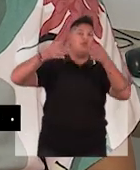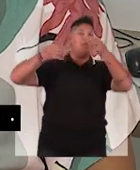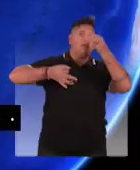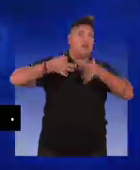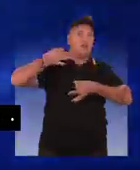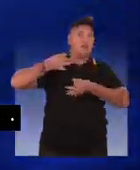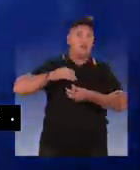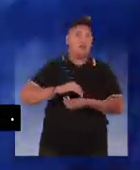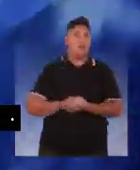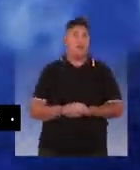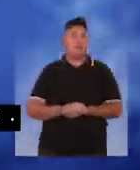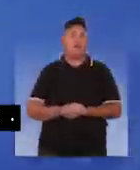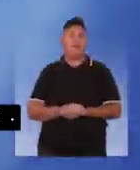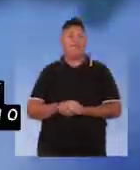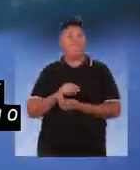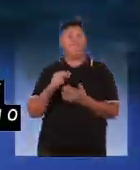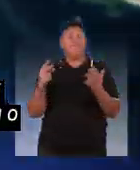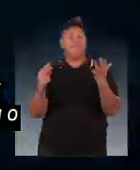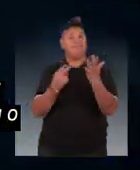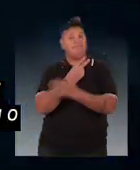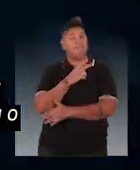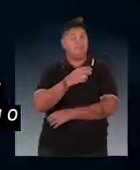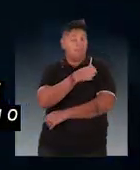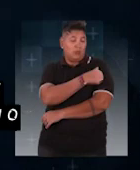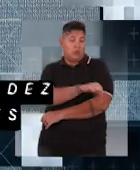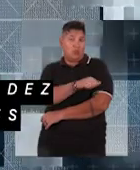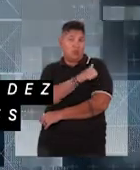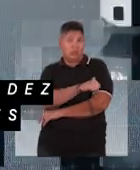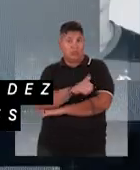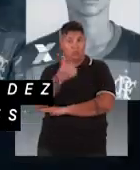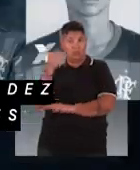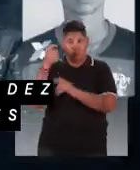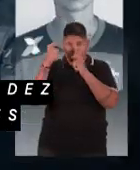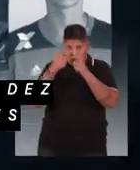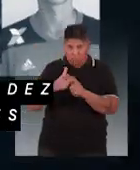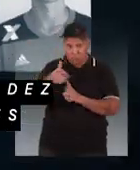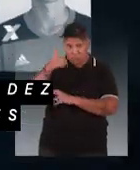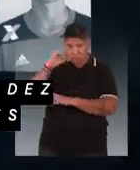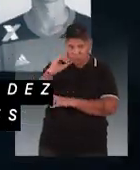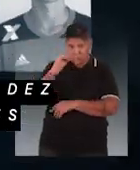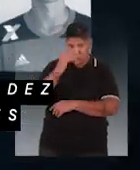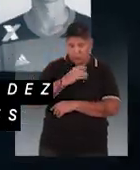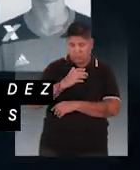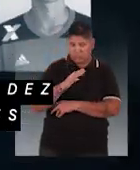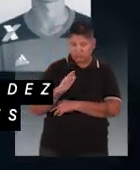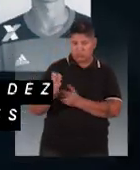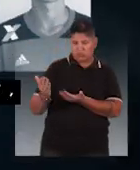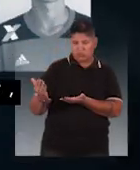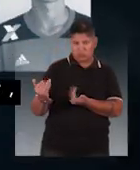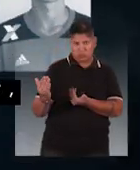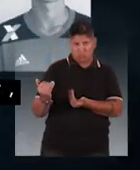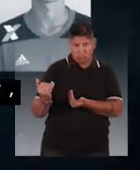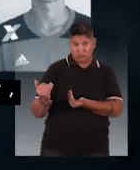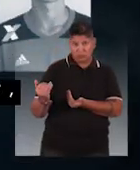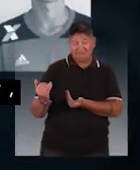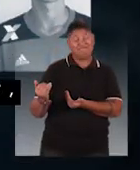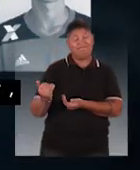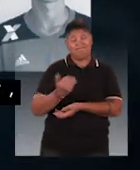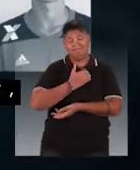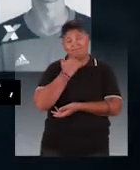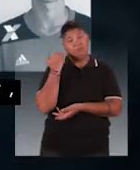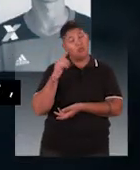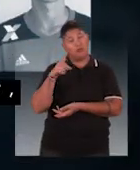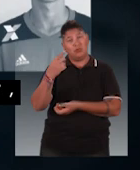apropriadas. É o que está acontecendo no Rio de Janeiro, onde 10 atletas com idades entre 14 e 16